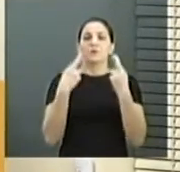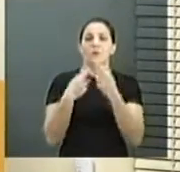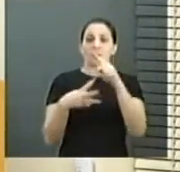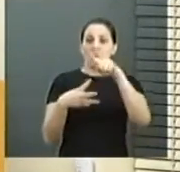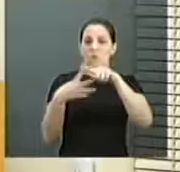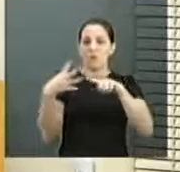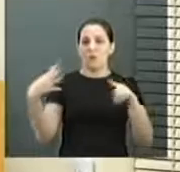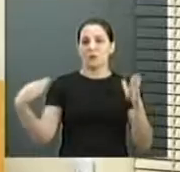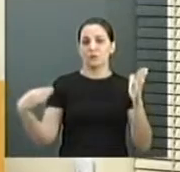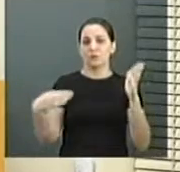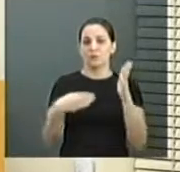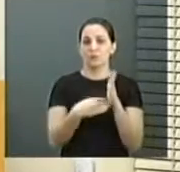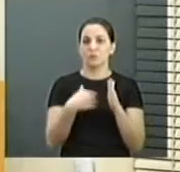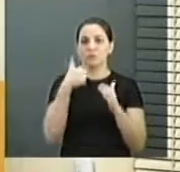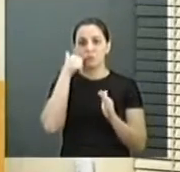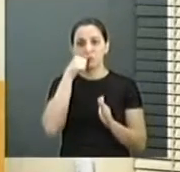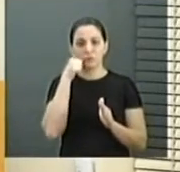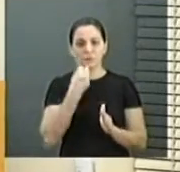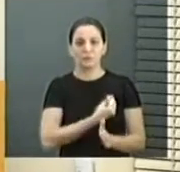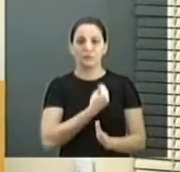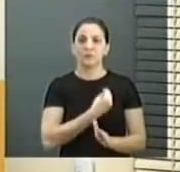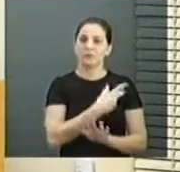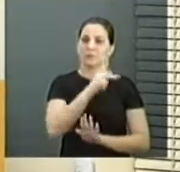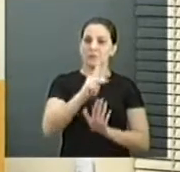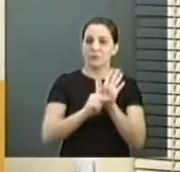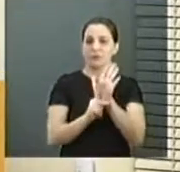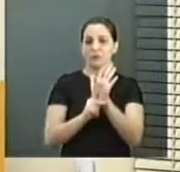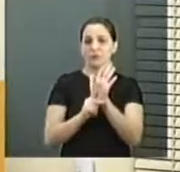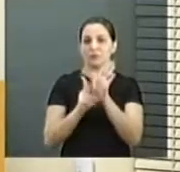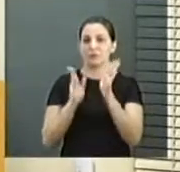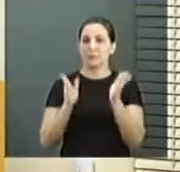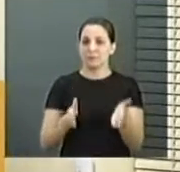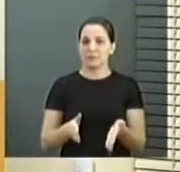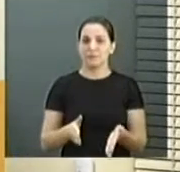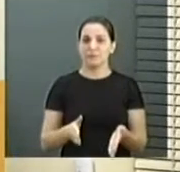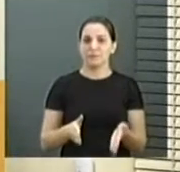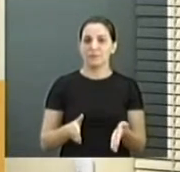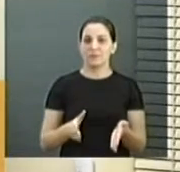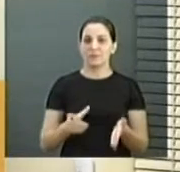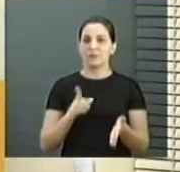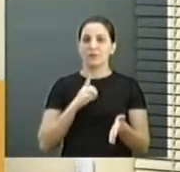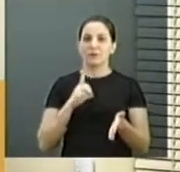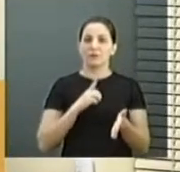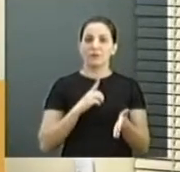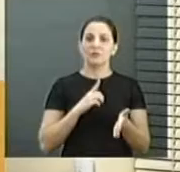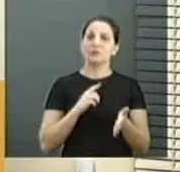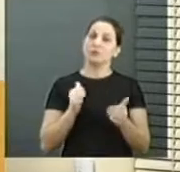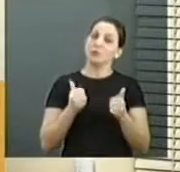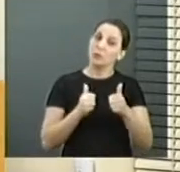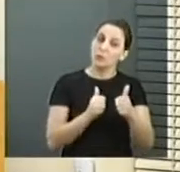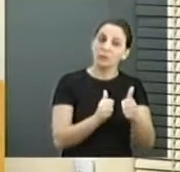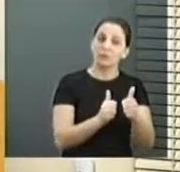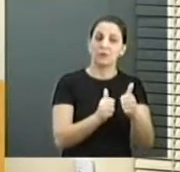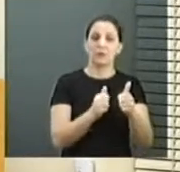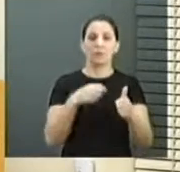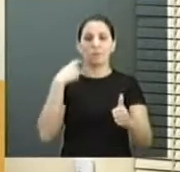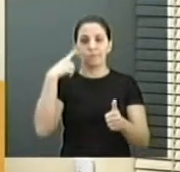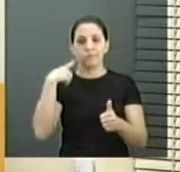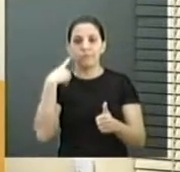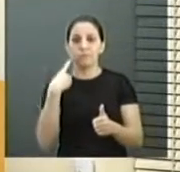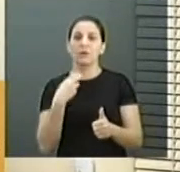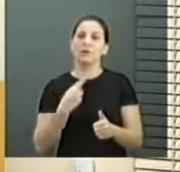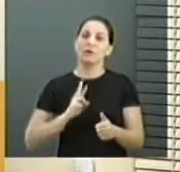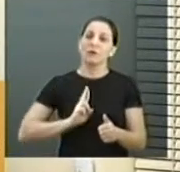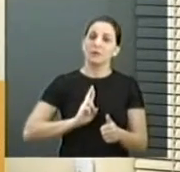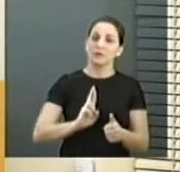últimas mulheres que continuavam participando do projeto ali, que estava acompanhada de seu advogado, junto com representantes